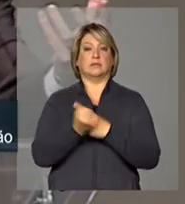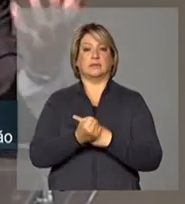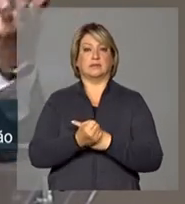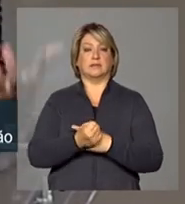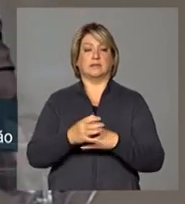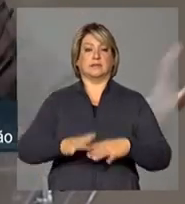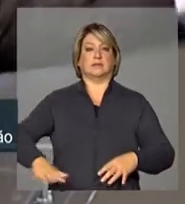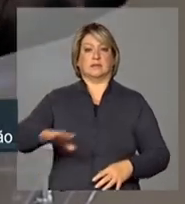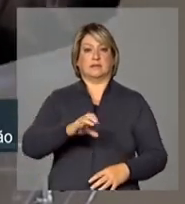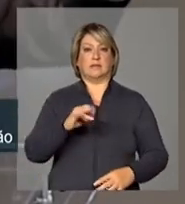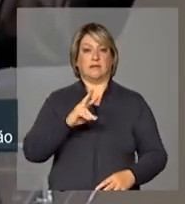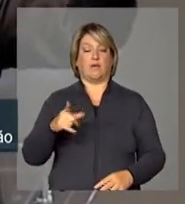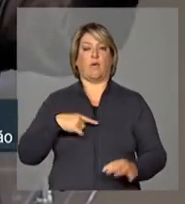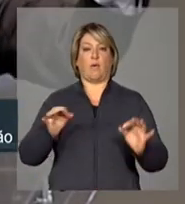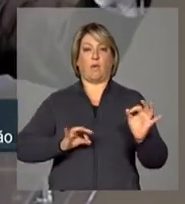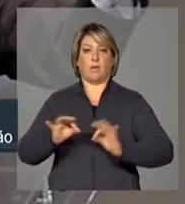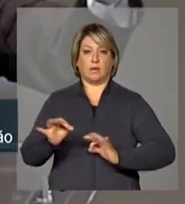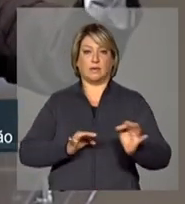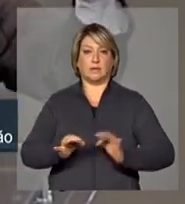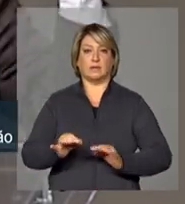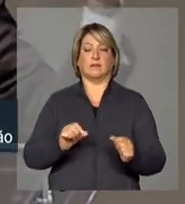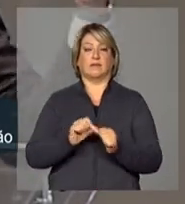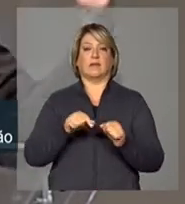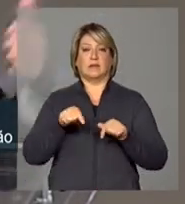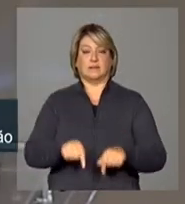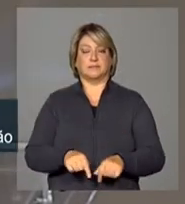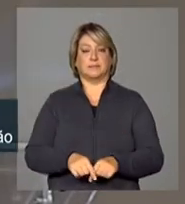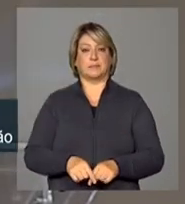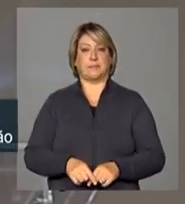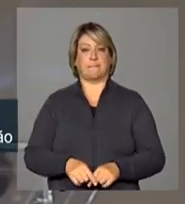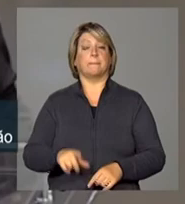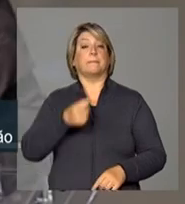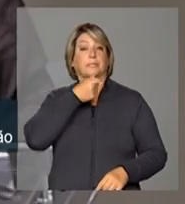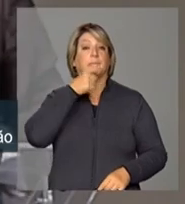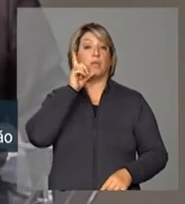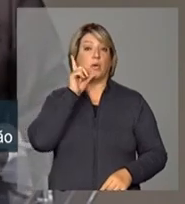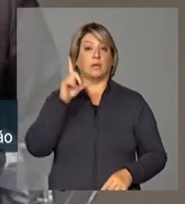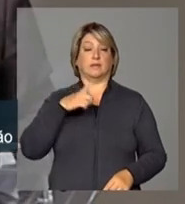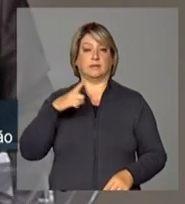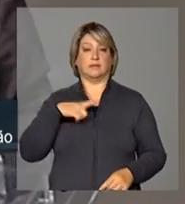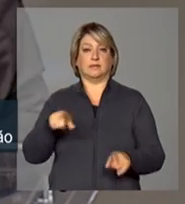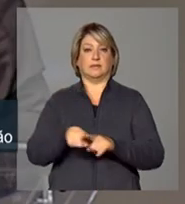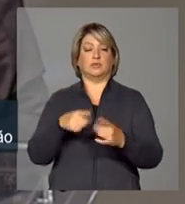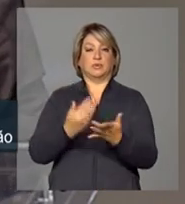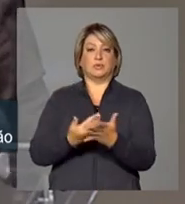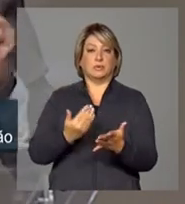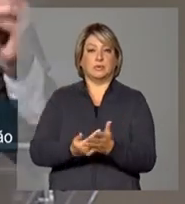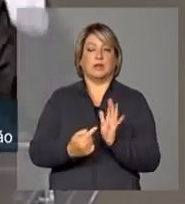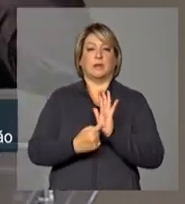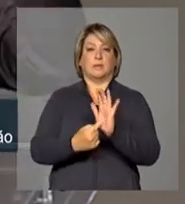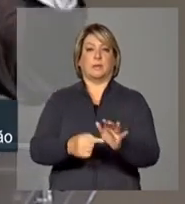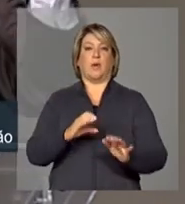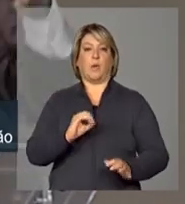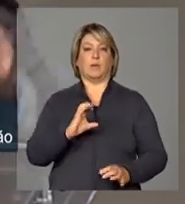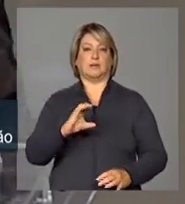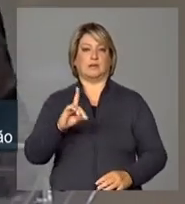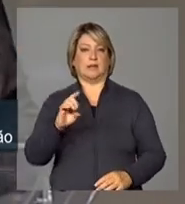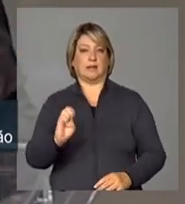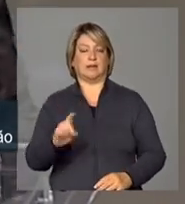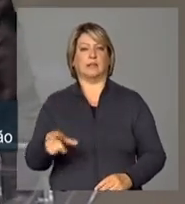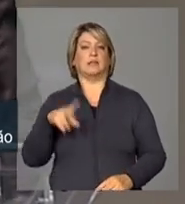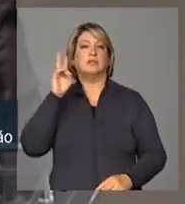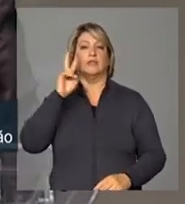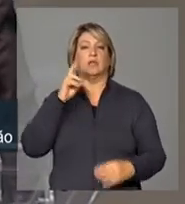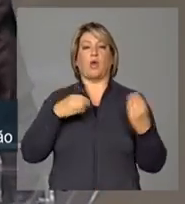organizada na composição desse componente. Ontem, também, no estudo apresentado pela OCDE, sobre a questão